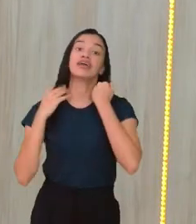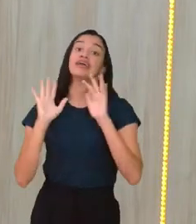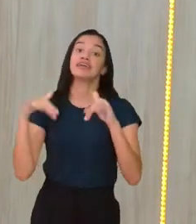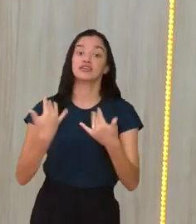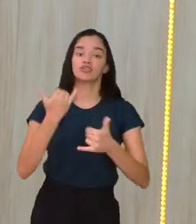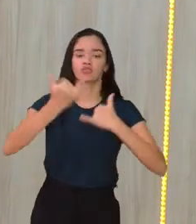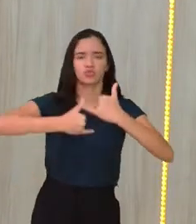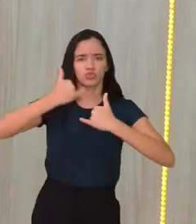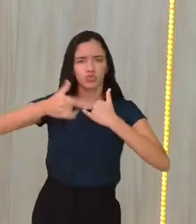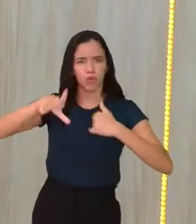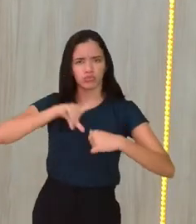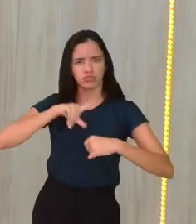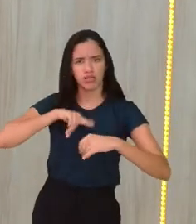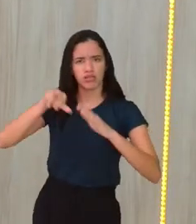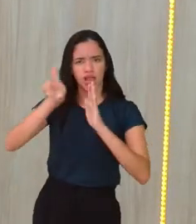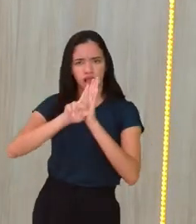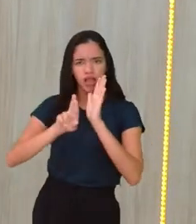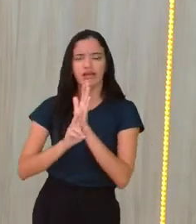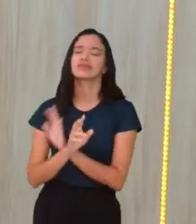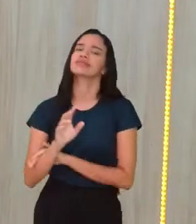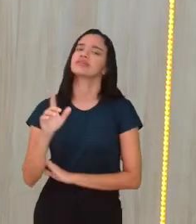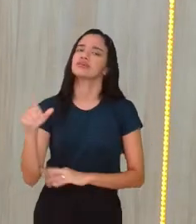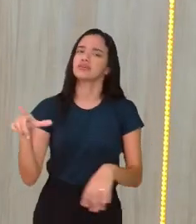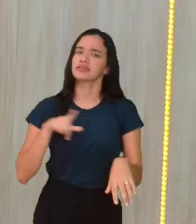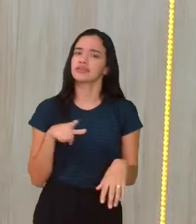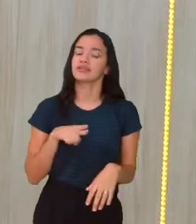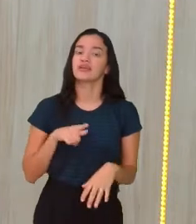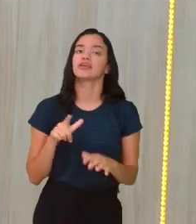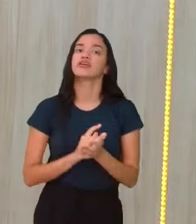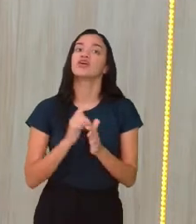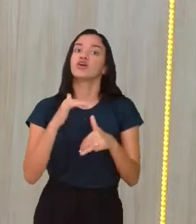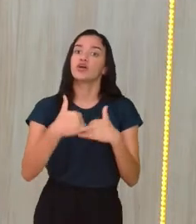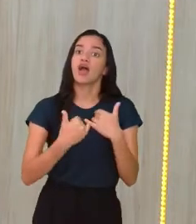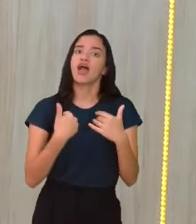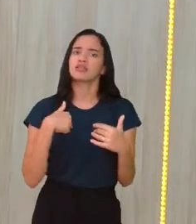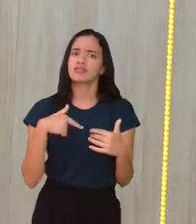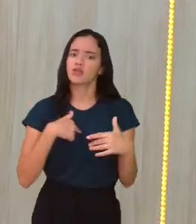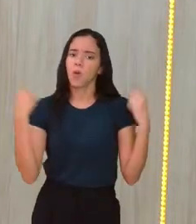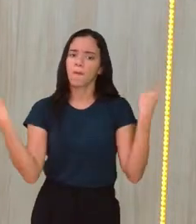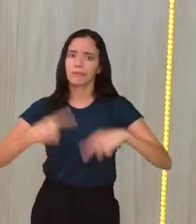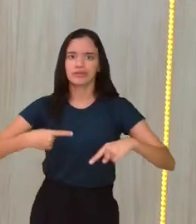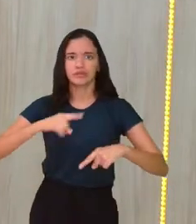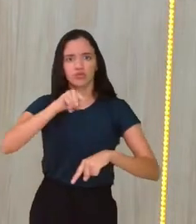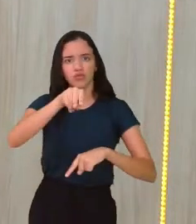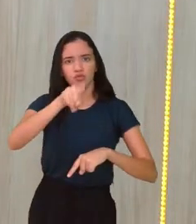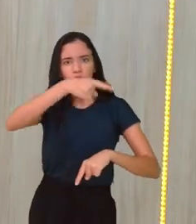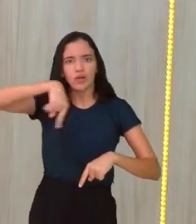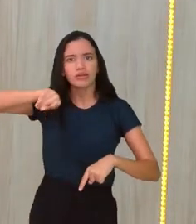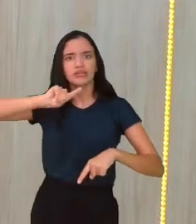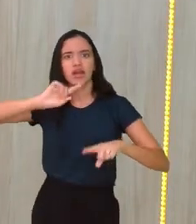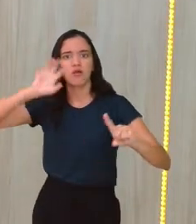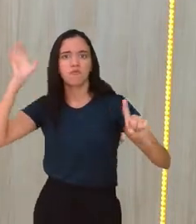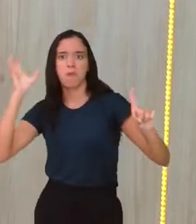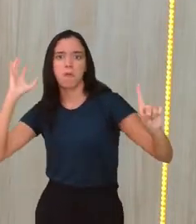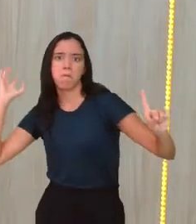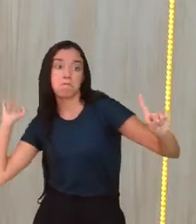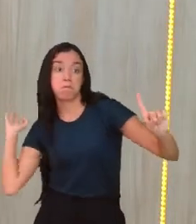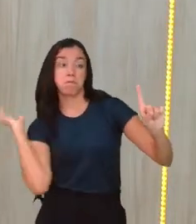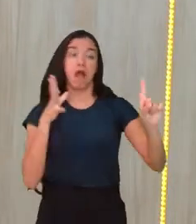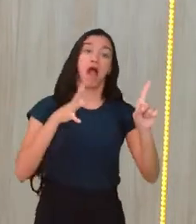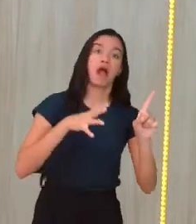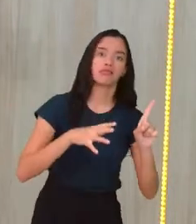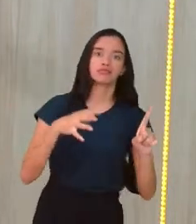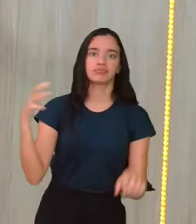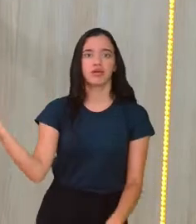no jogo existe regra? Existe. Existe competição? Existe. Quando vocês jogam queimado, vocês ficam lá em tempo de arrancar os